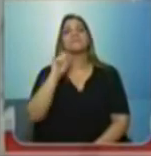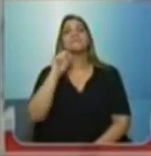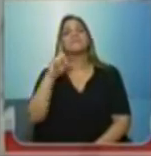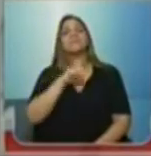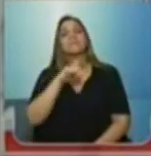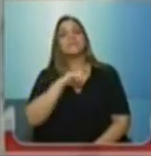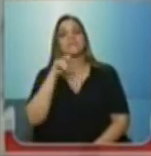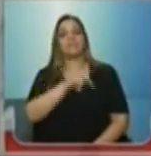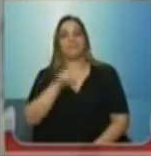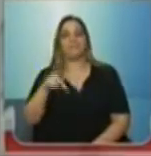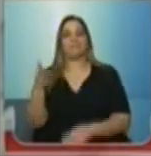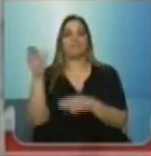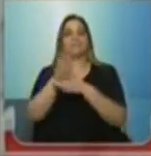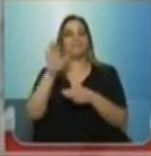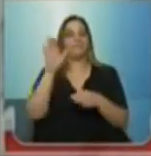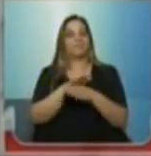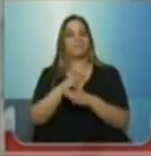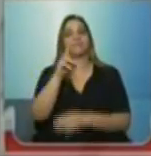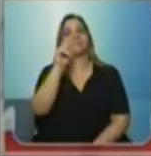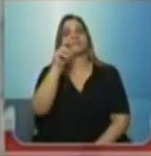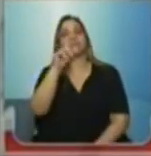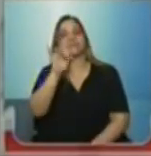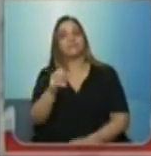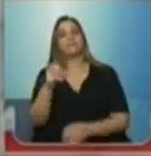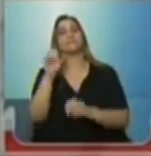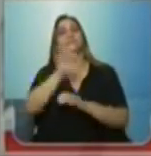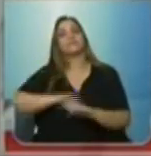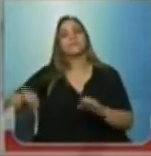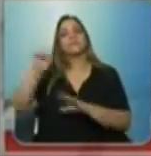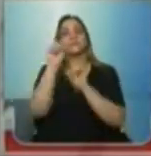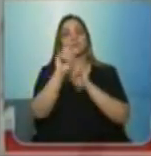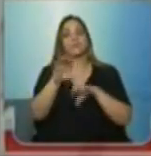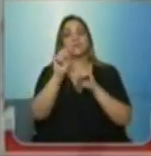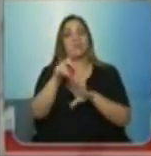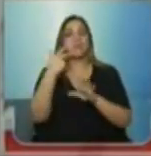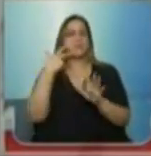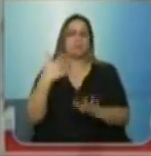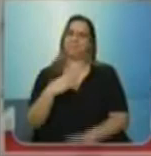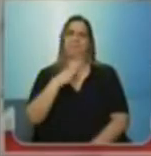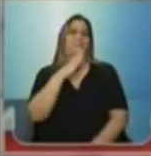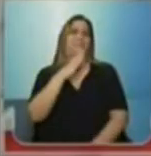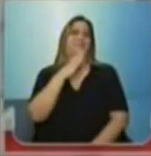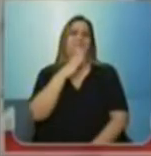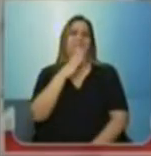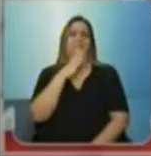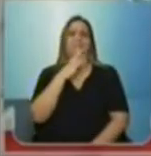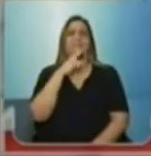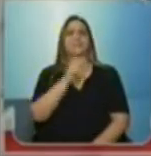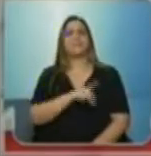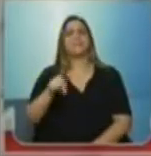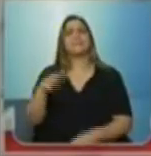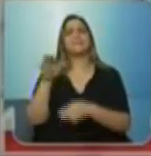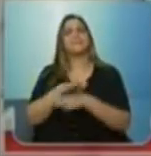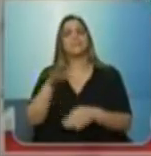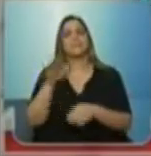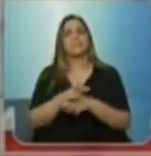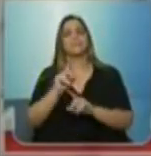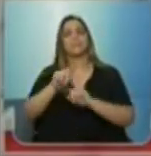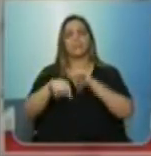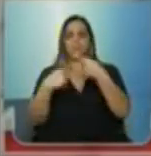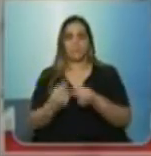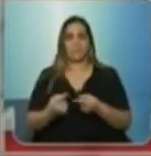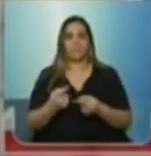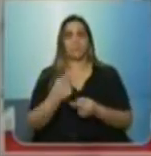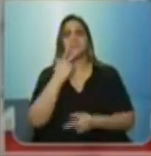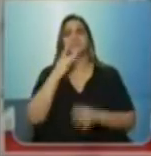professor auxiliar na rede estadual de ensino. Eu desconheço, não conheço o professor auxiliar. E depois,